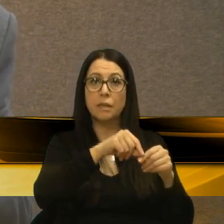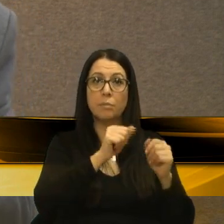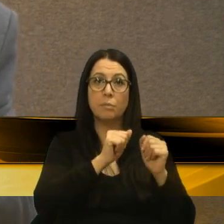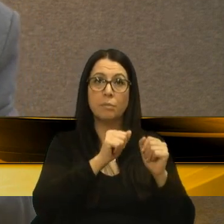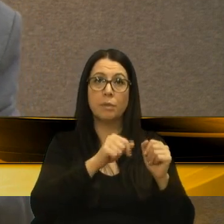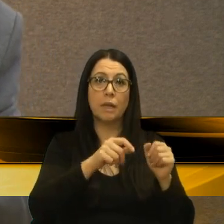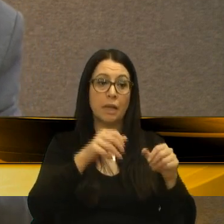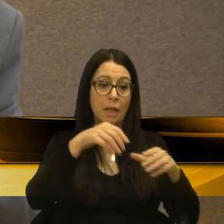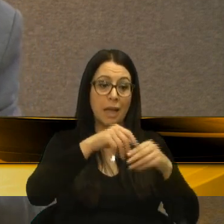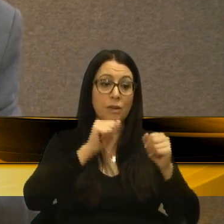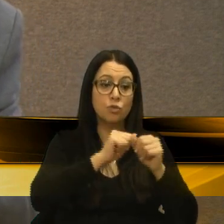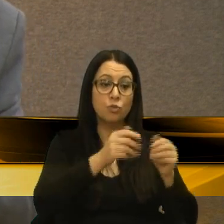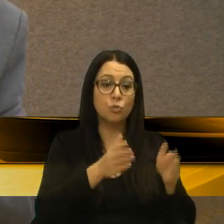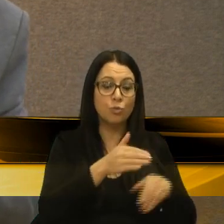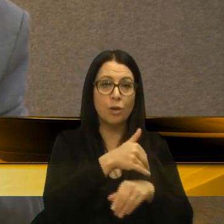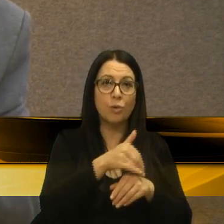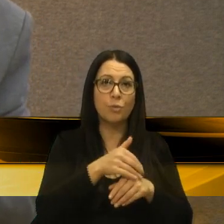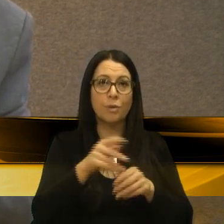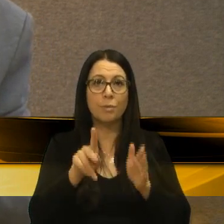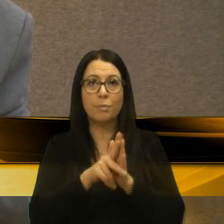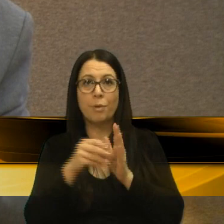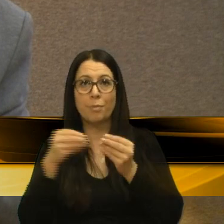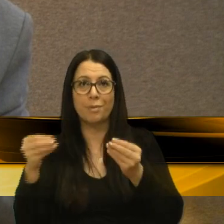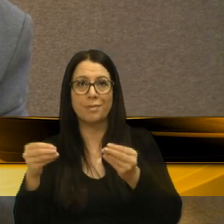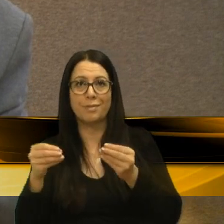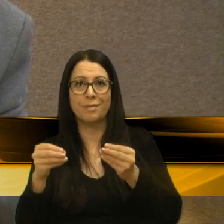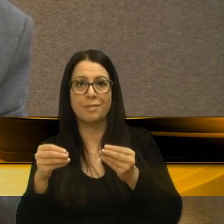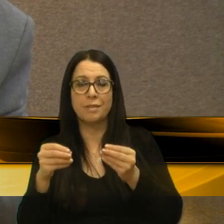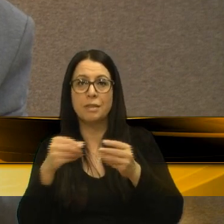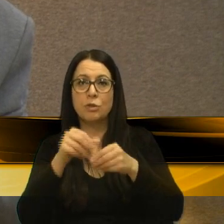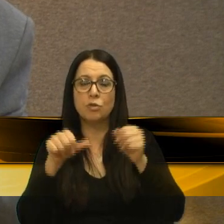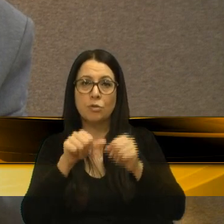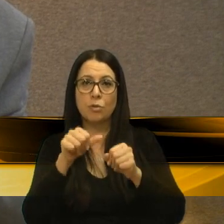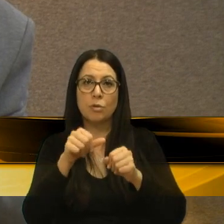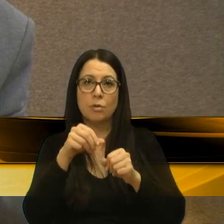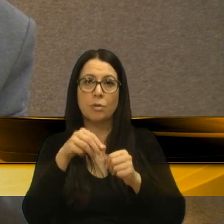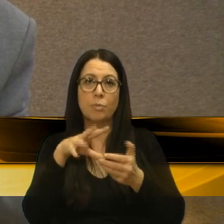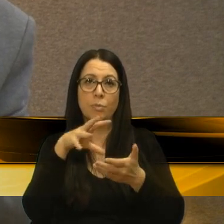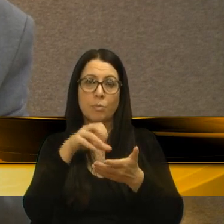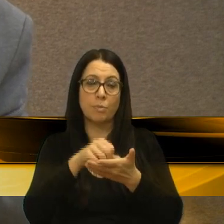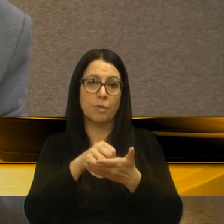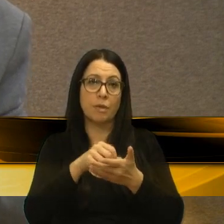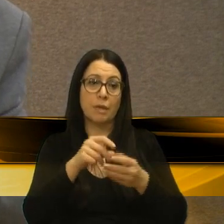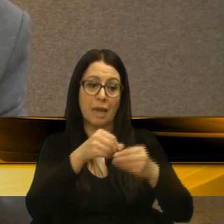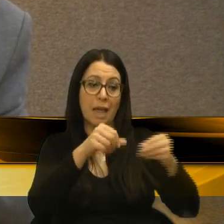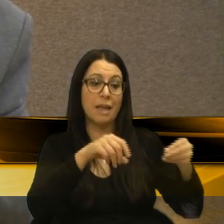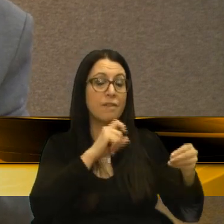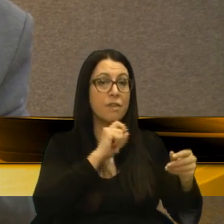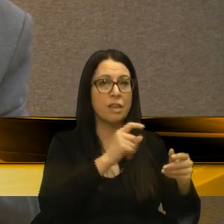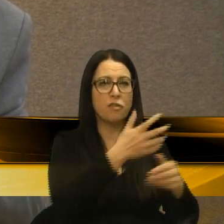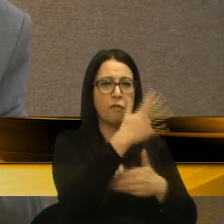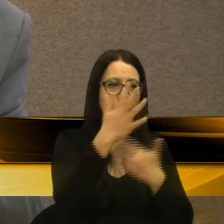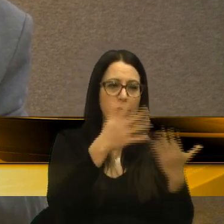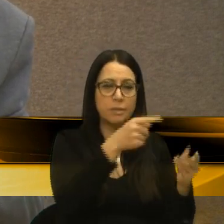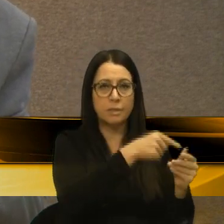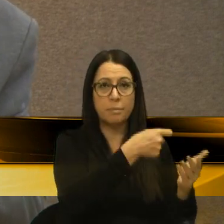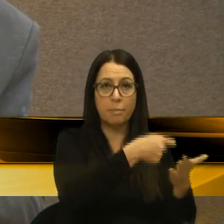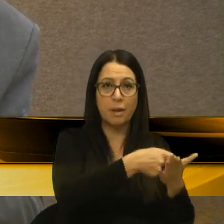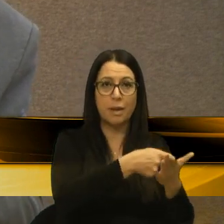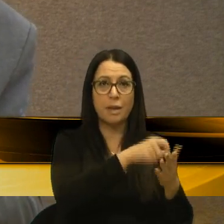para o proprietário, ao transferir a matrícula da área verde, que foi uma negociação para a indenização,